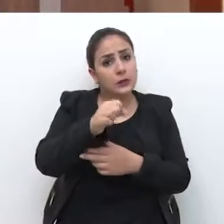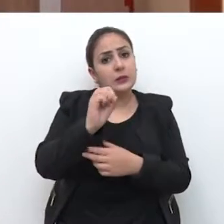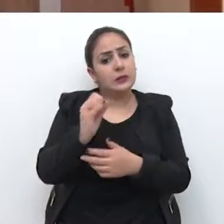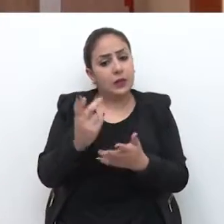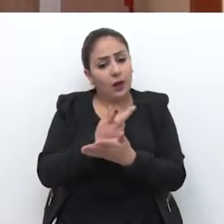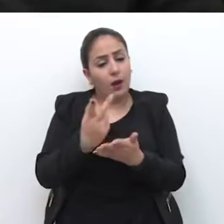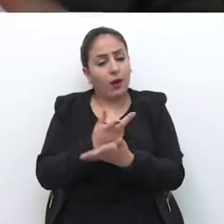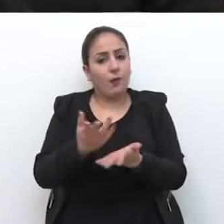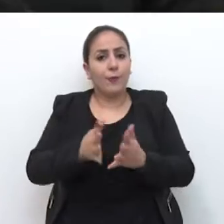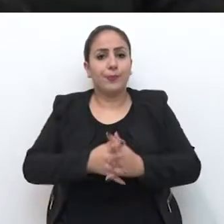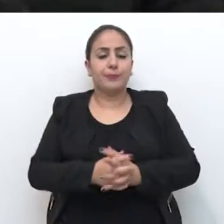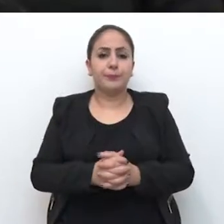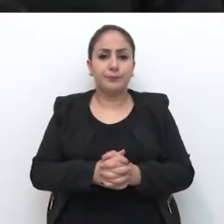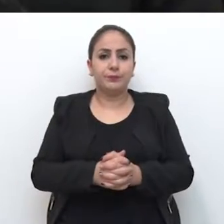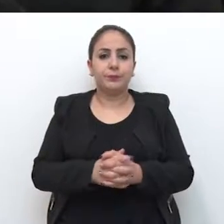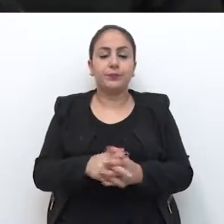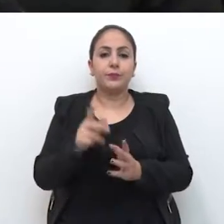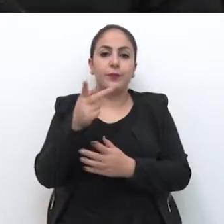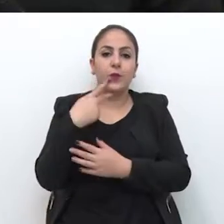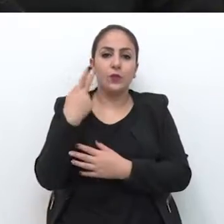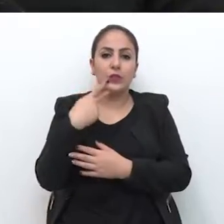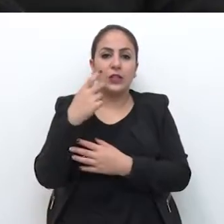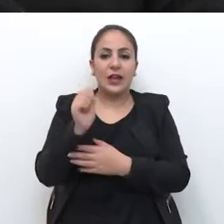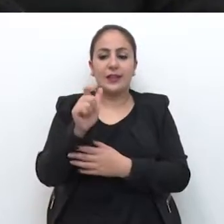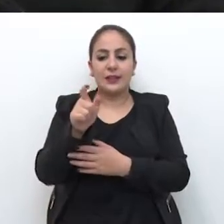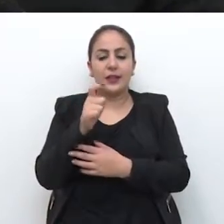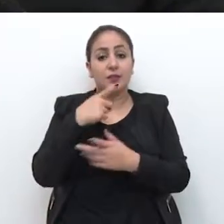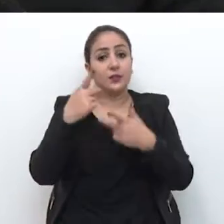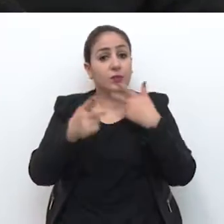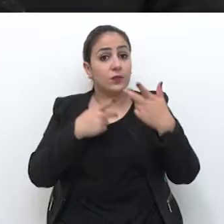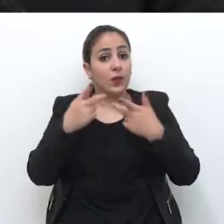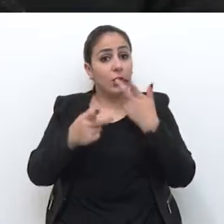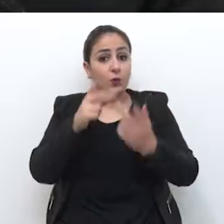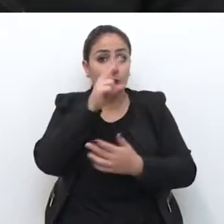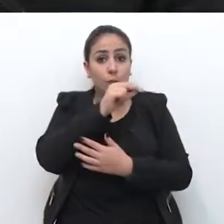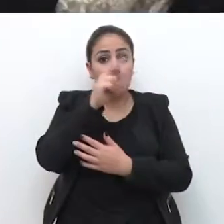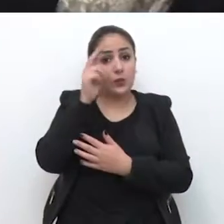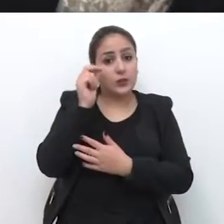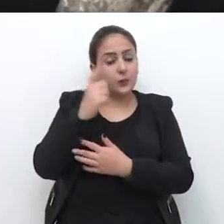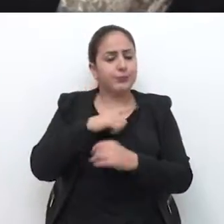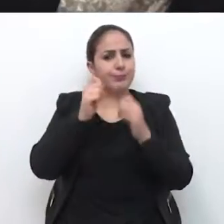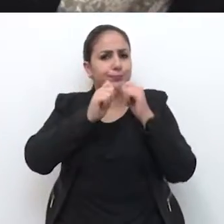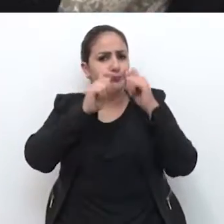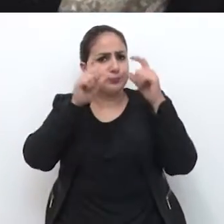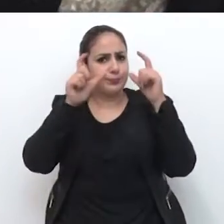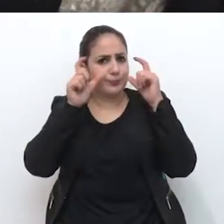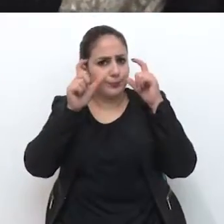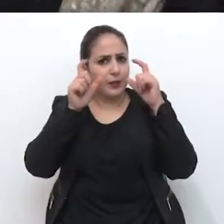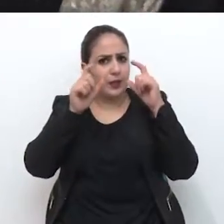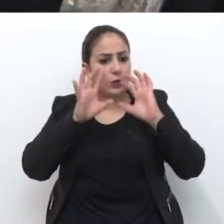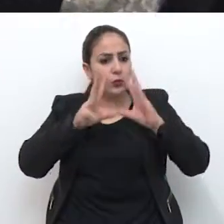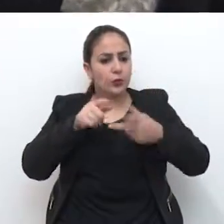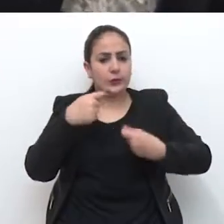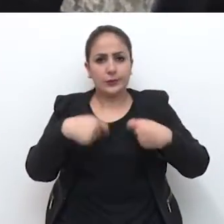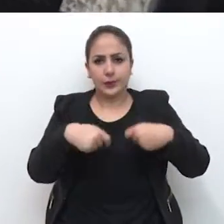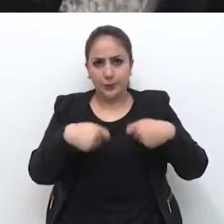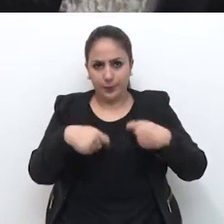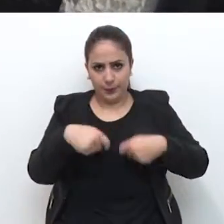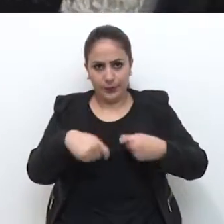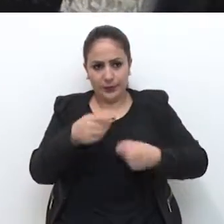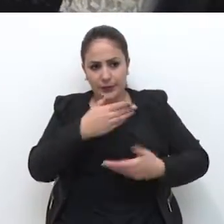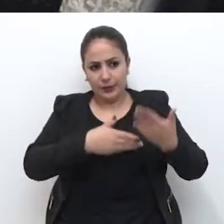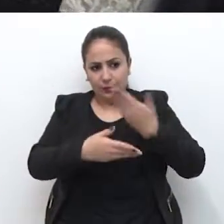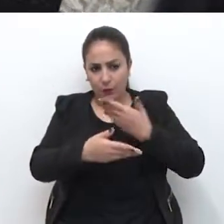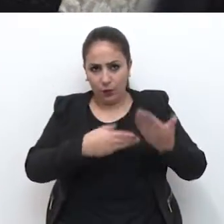eventuais equívocos. O vereador Alex Necker disse que o Poder Legislativo está atento às demandas que envolvem o